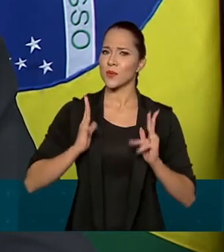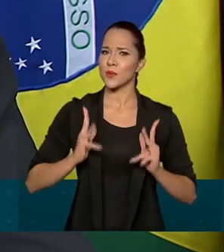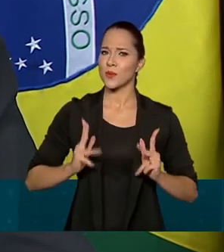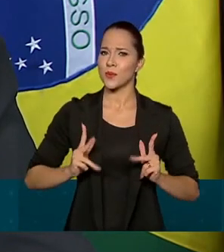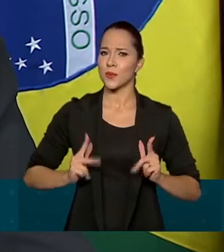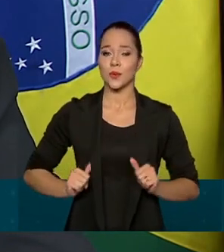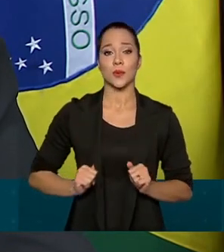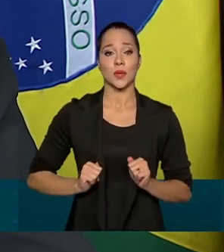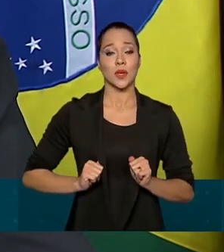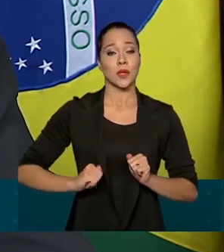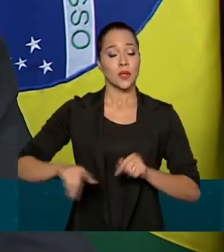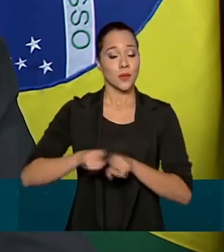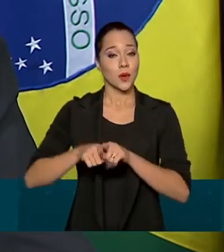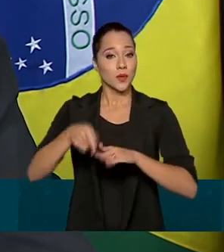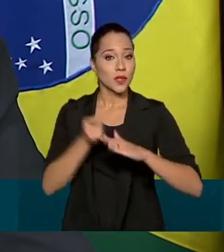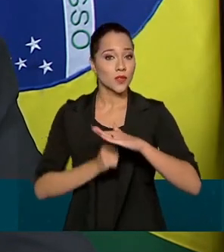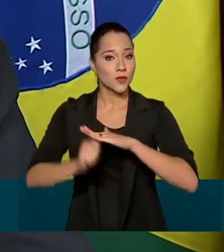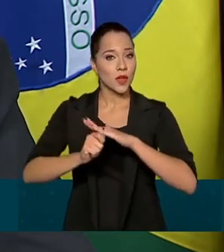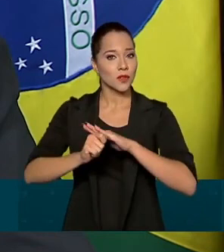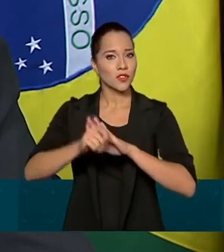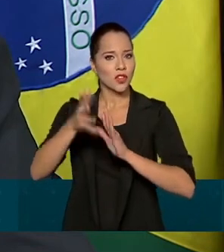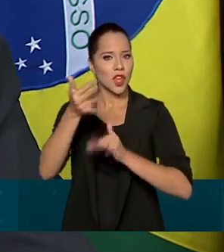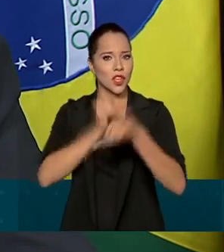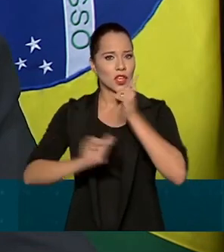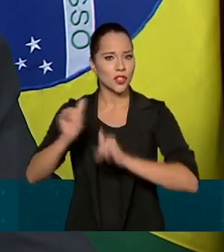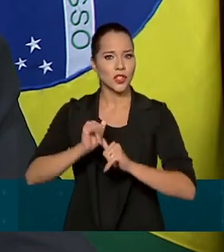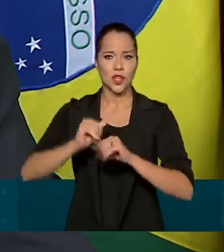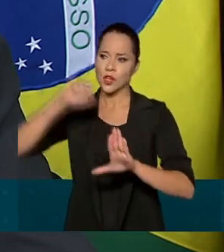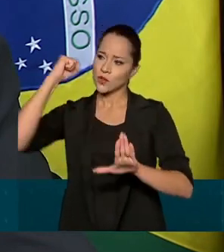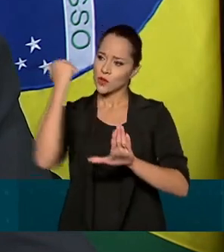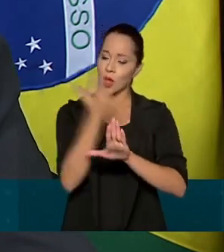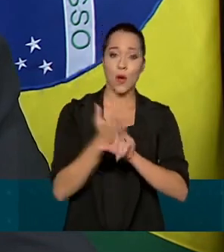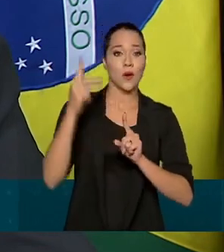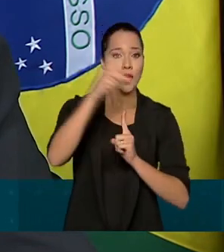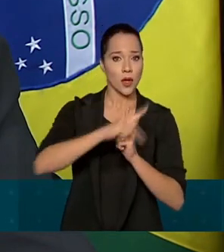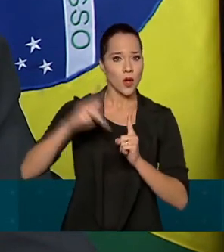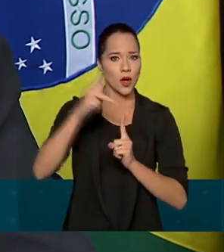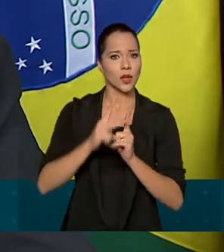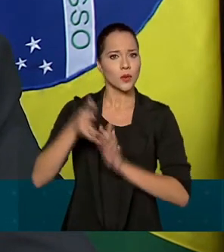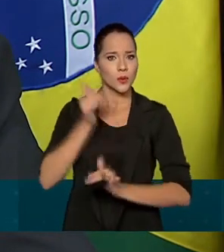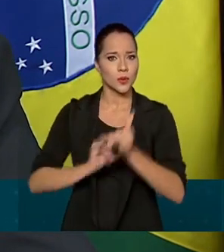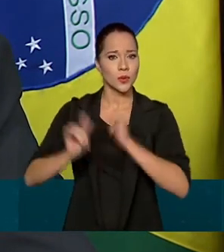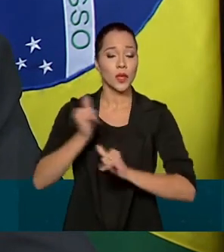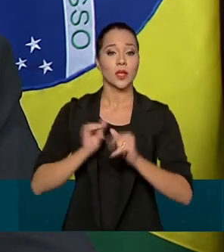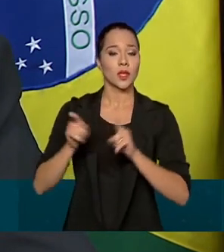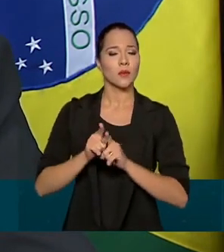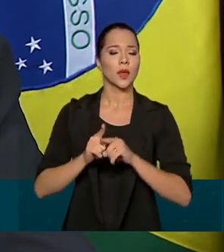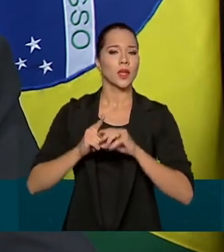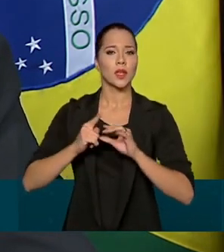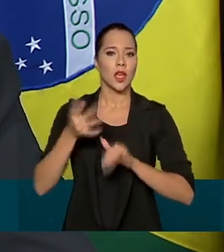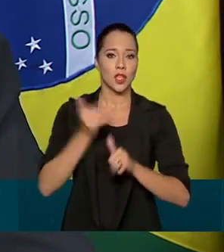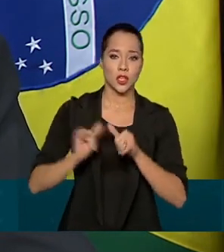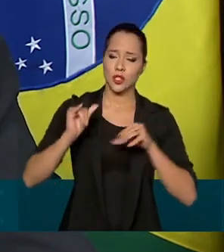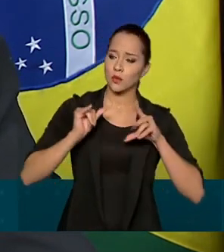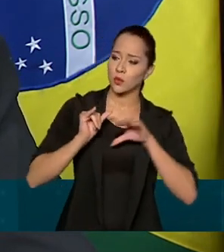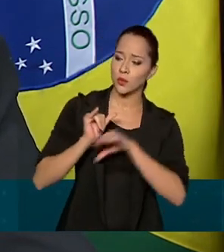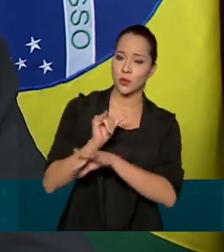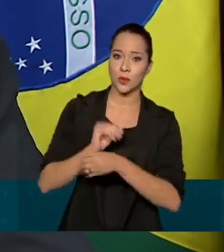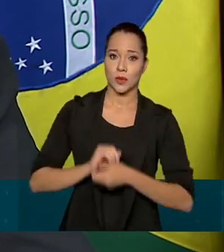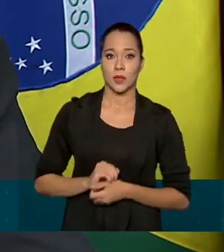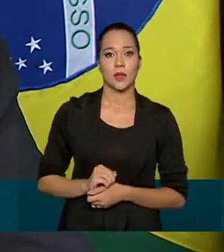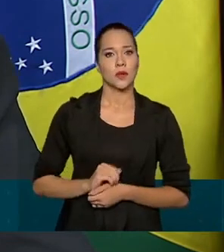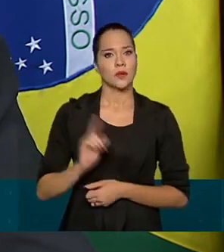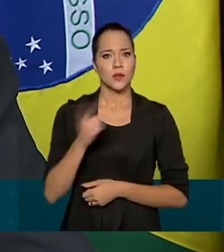renovados investimentos em energia solar, eólica, hidráulica e biomassa. Somos